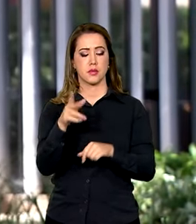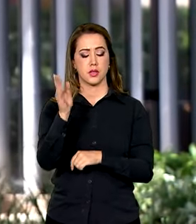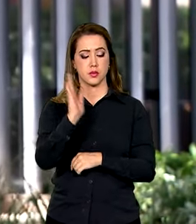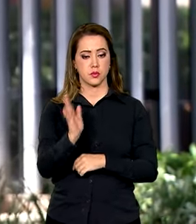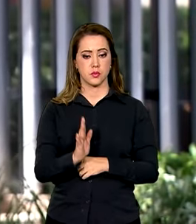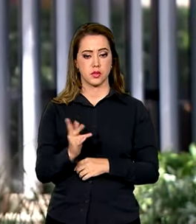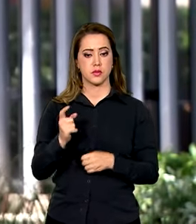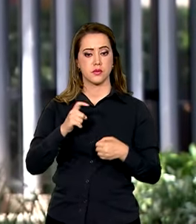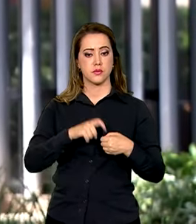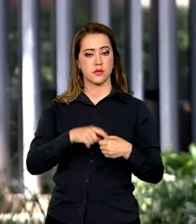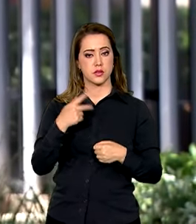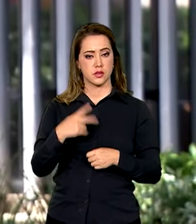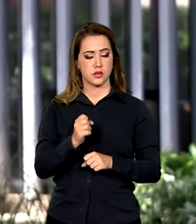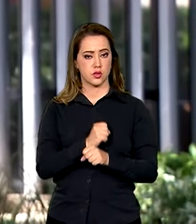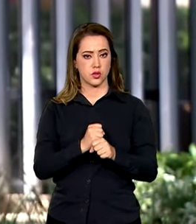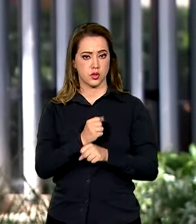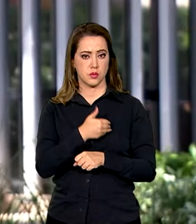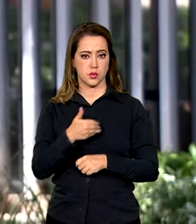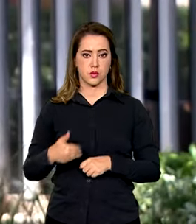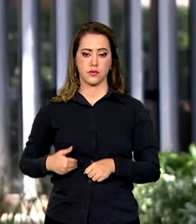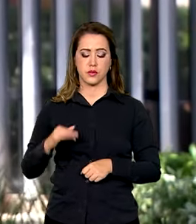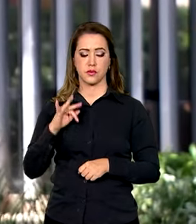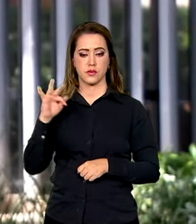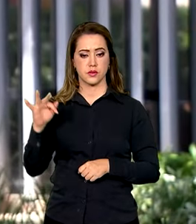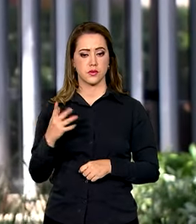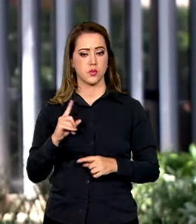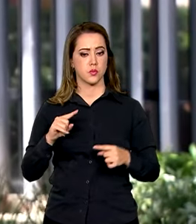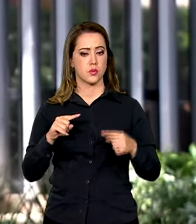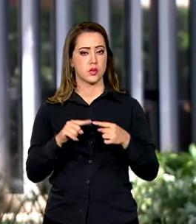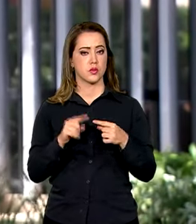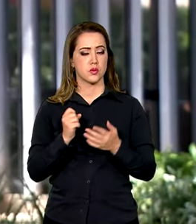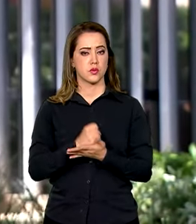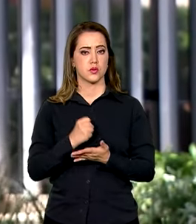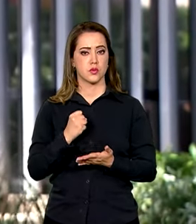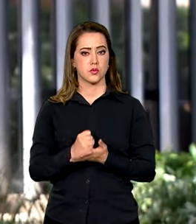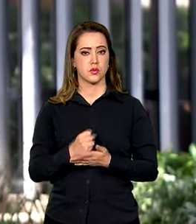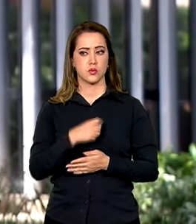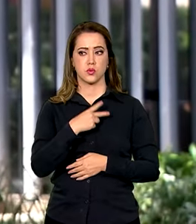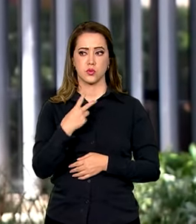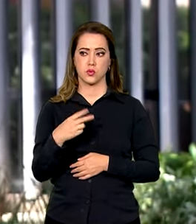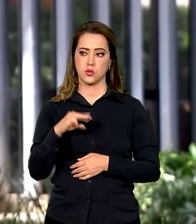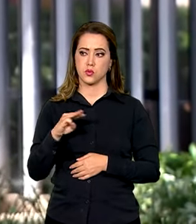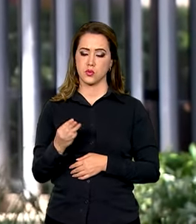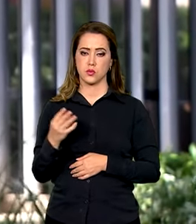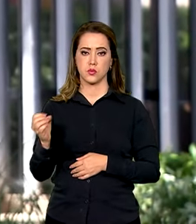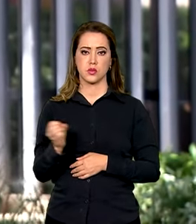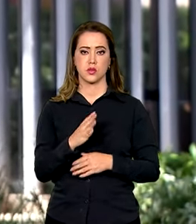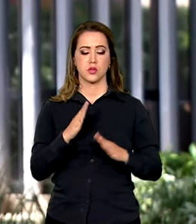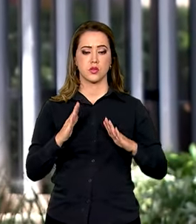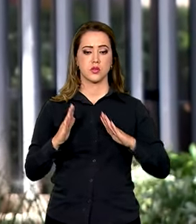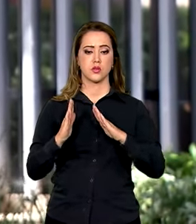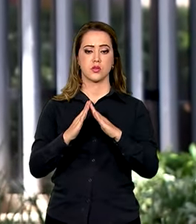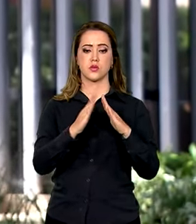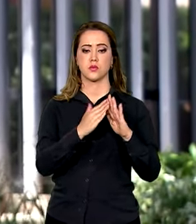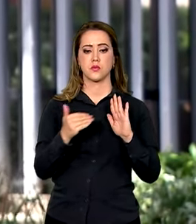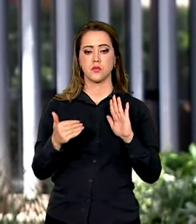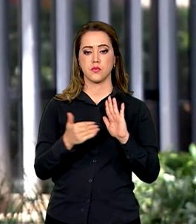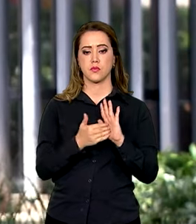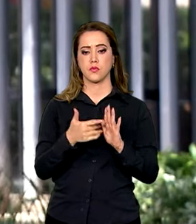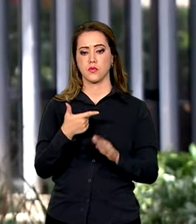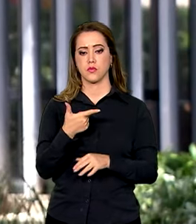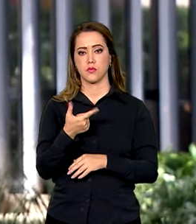Retomado este ano pelo governo federal, a meta é contratar 2 milhões de novas unidades até